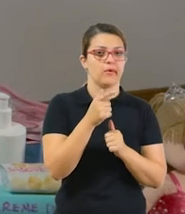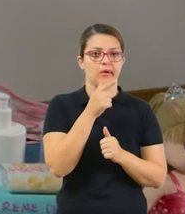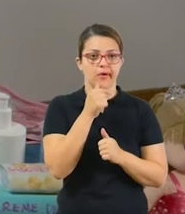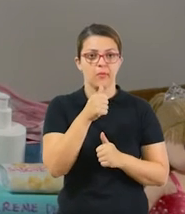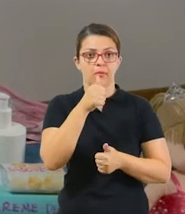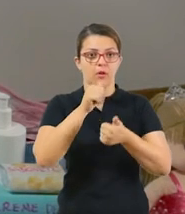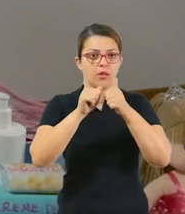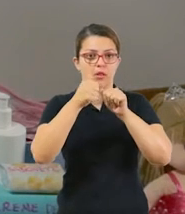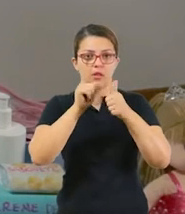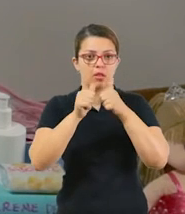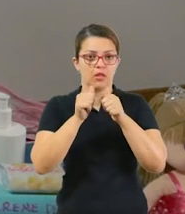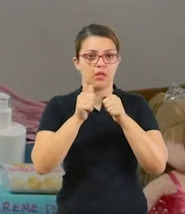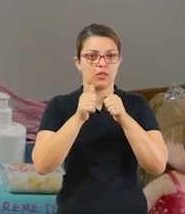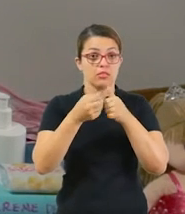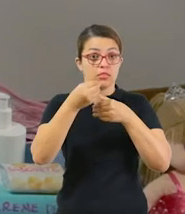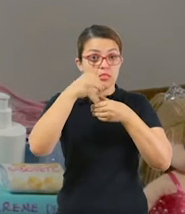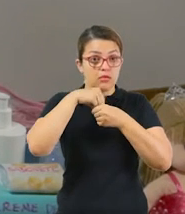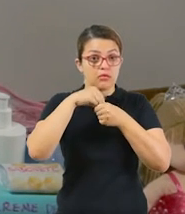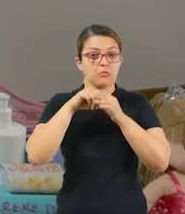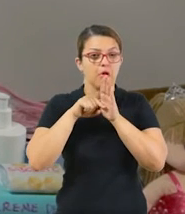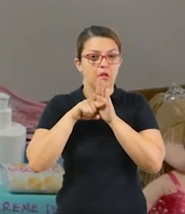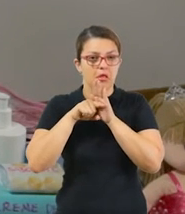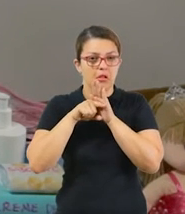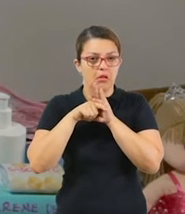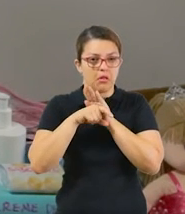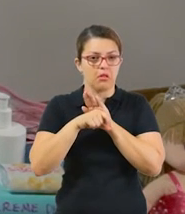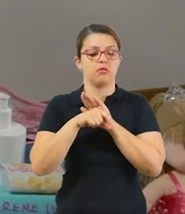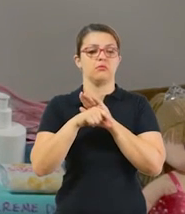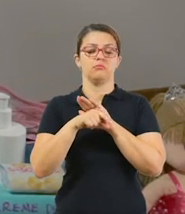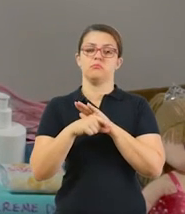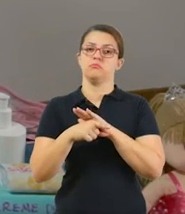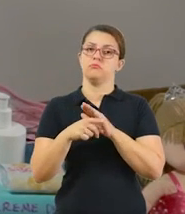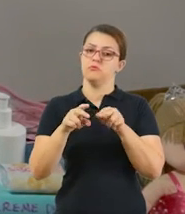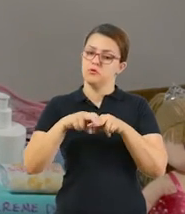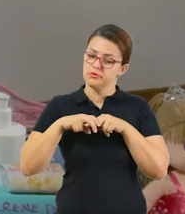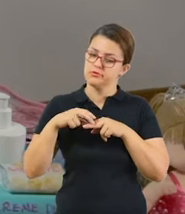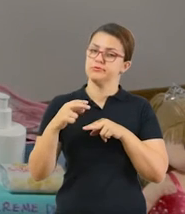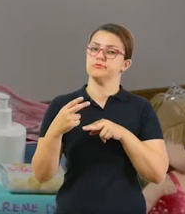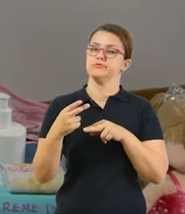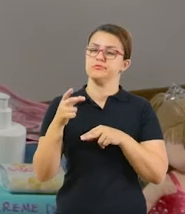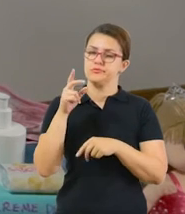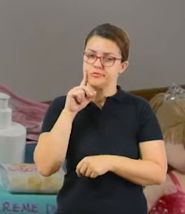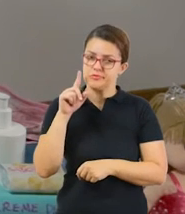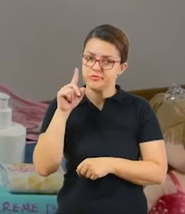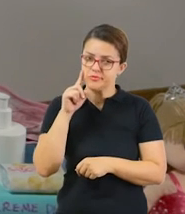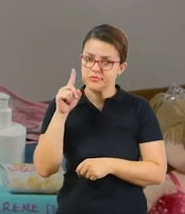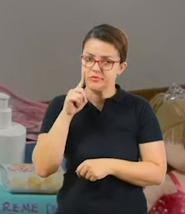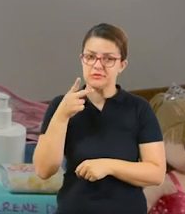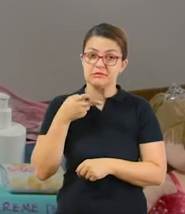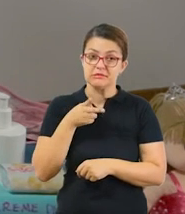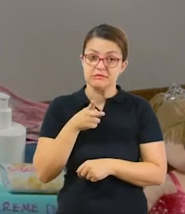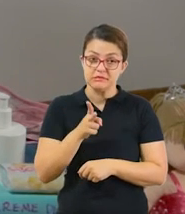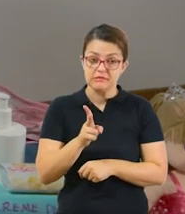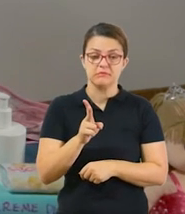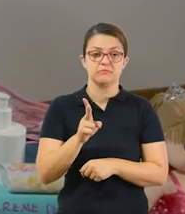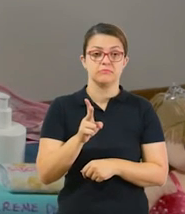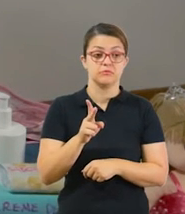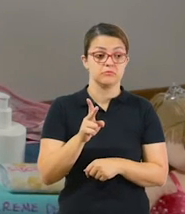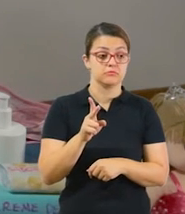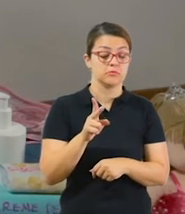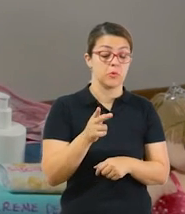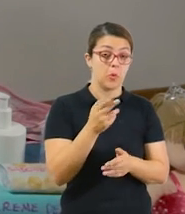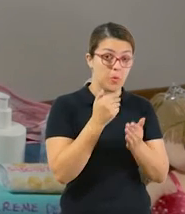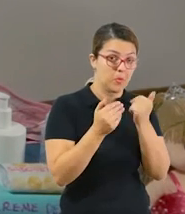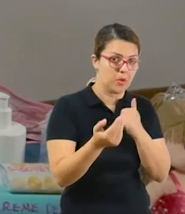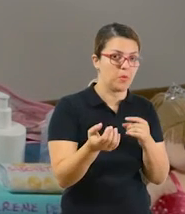e na boca ficam armazenadas bactérias e germes. Então, por isso, a escovação tem que ser diária, sempre após as